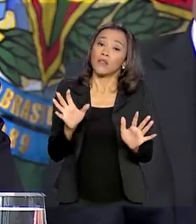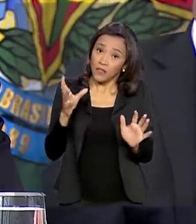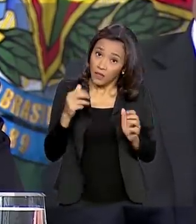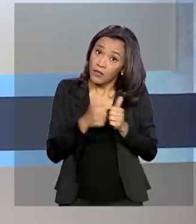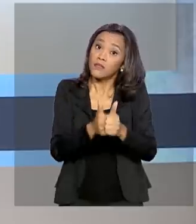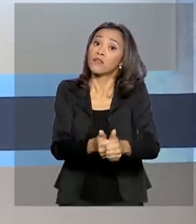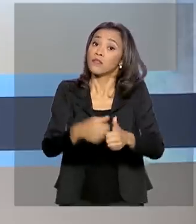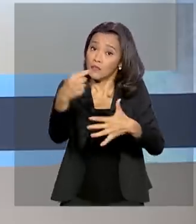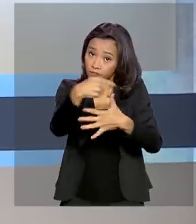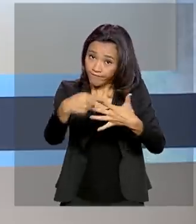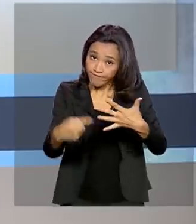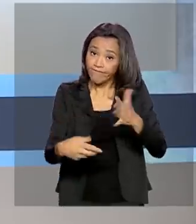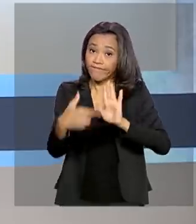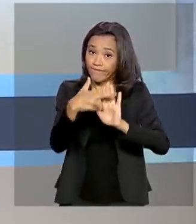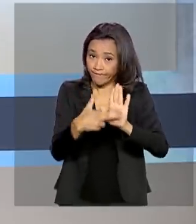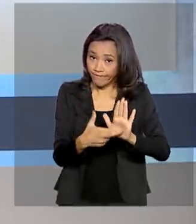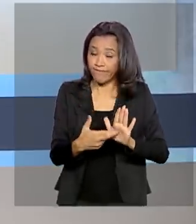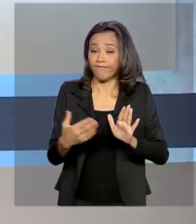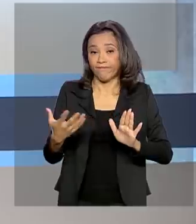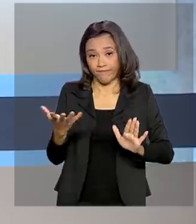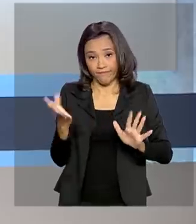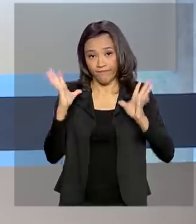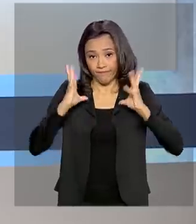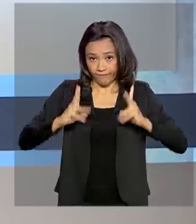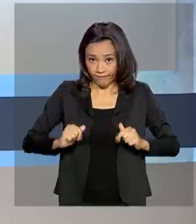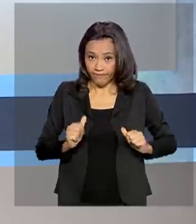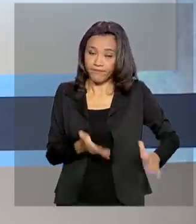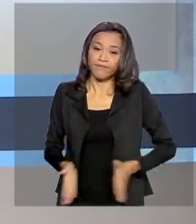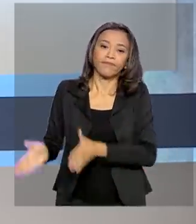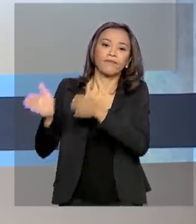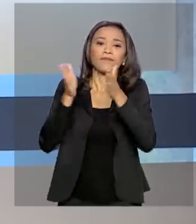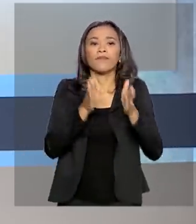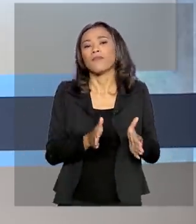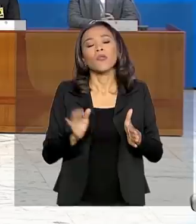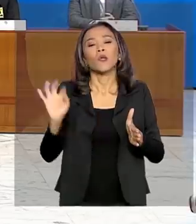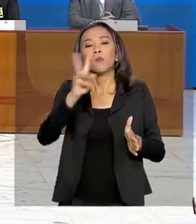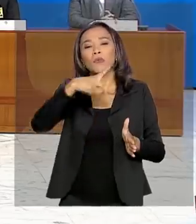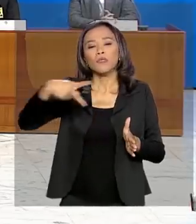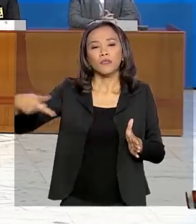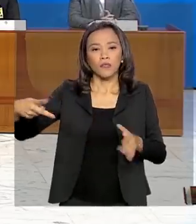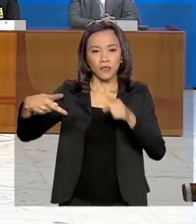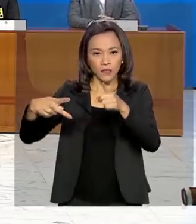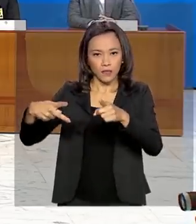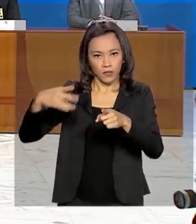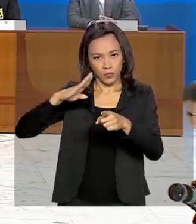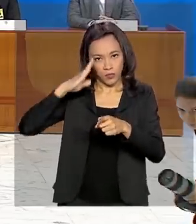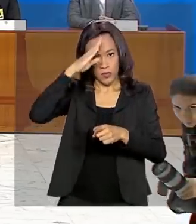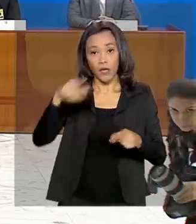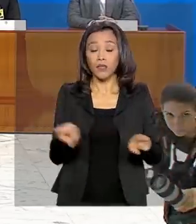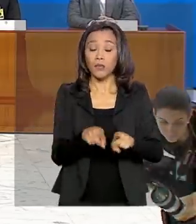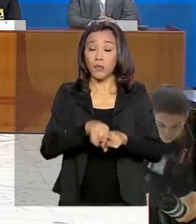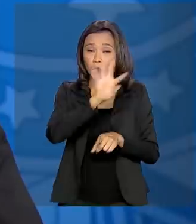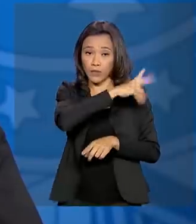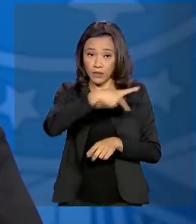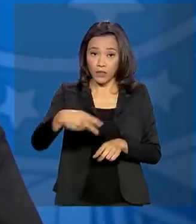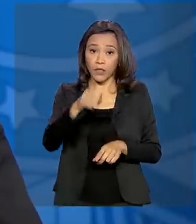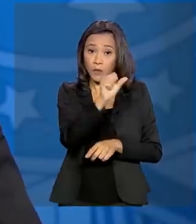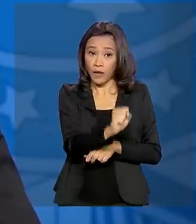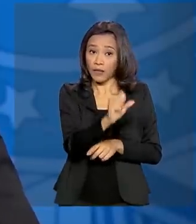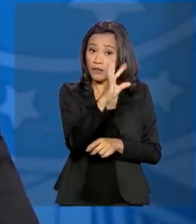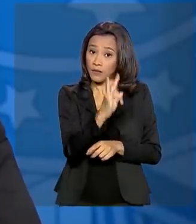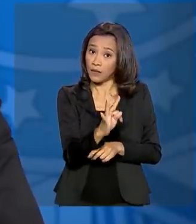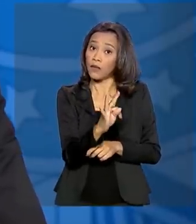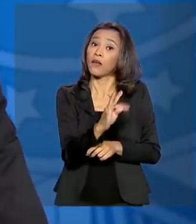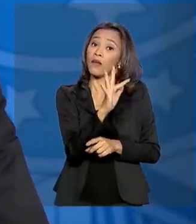medidas. E o presidente Jair Bolsonaro e o presidente do Supremo Tribunal Federal anunciaram a criação do Comitê